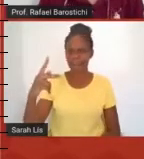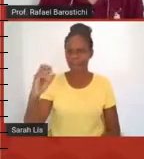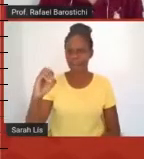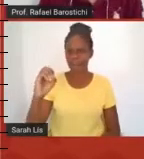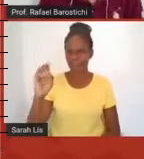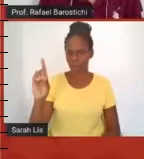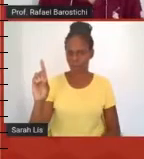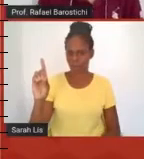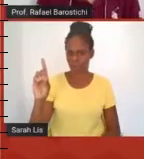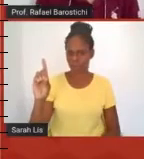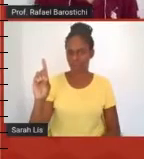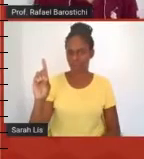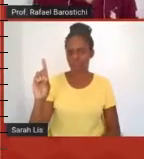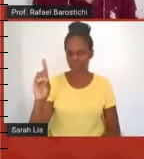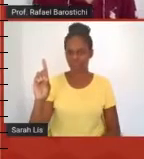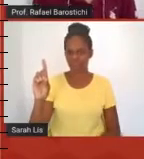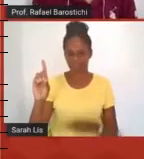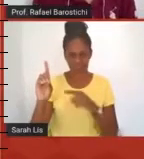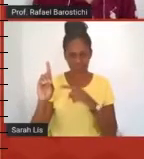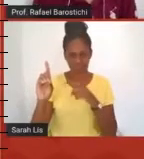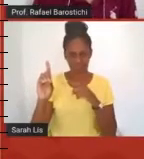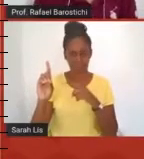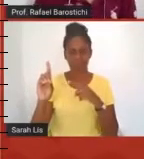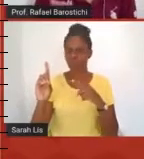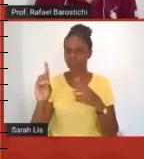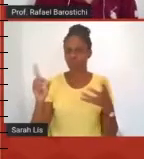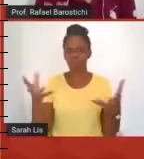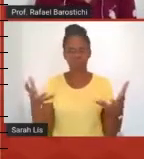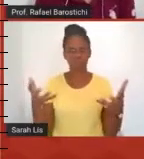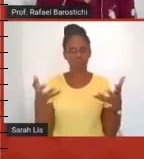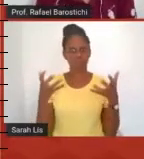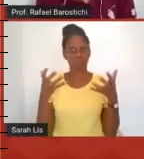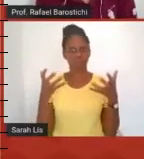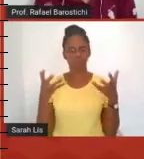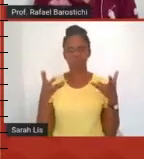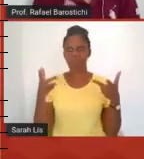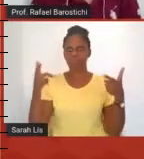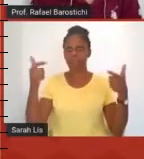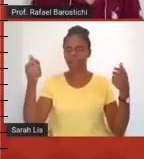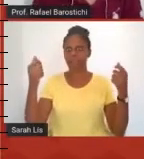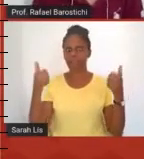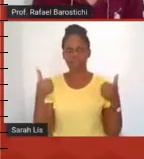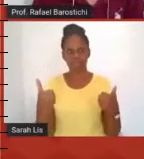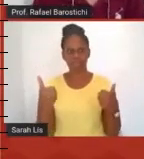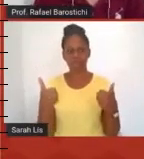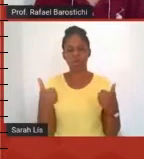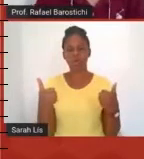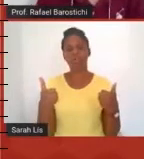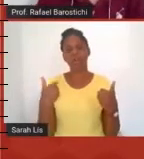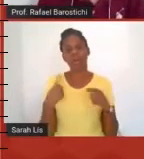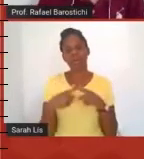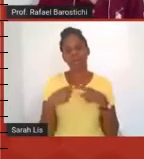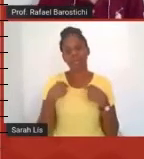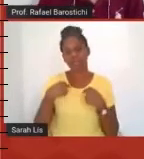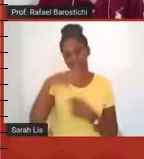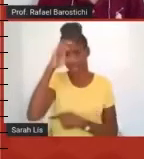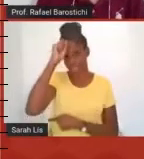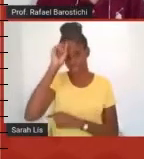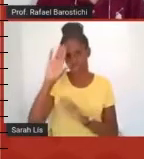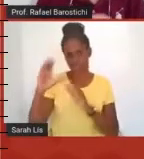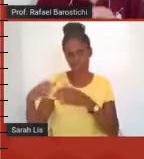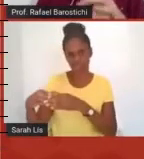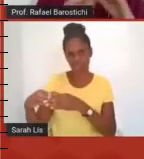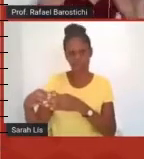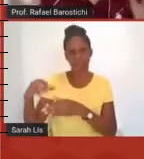riquíssima, né, que eu tive a oportunidade, o privilégio de aprender com o pessoal do Grupo Meta e que,